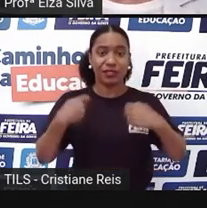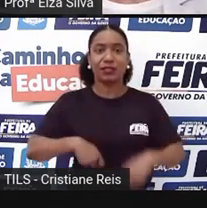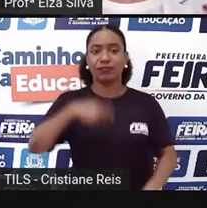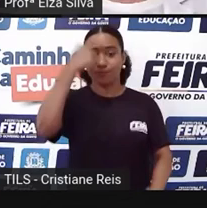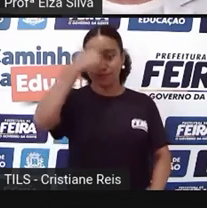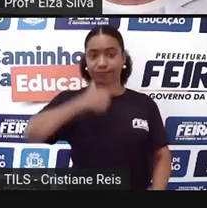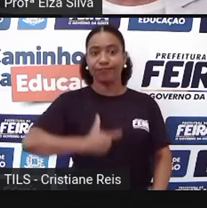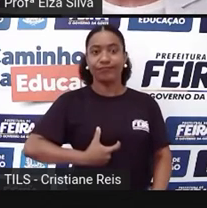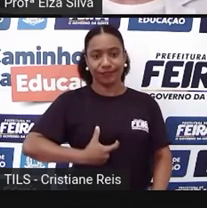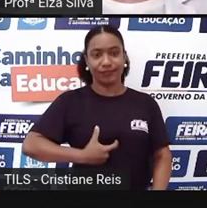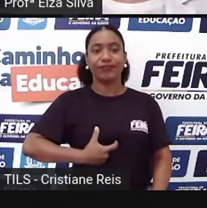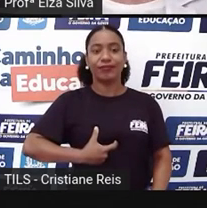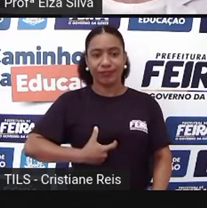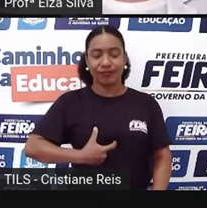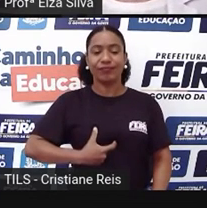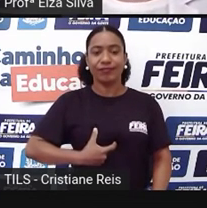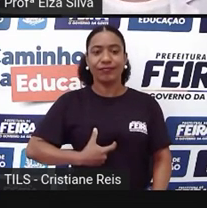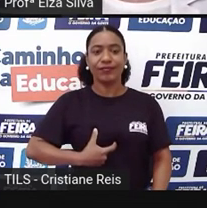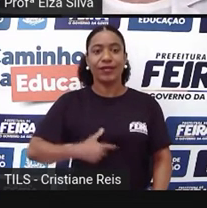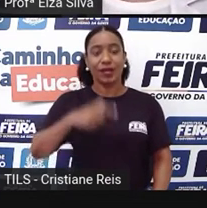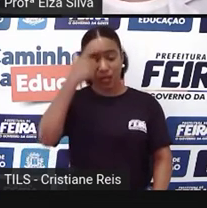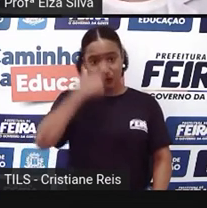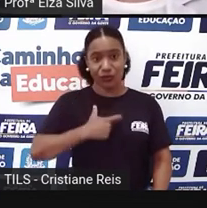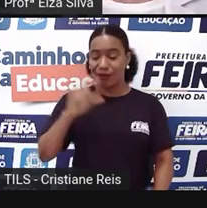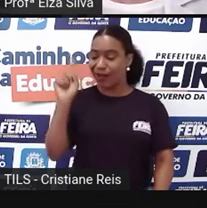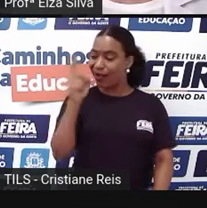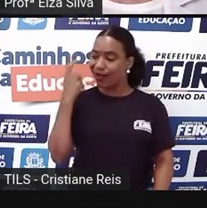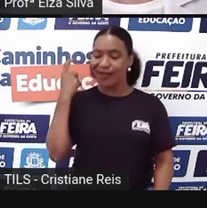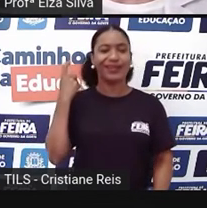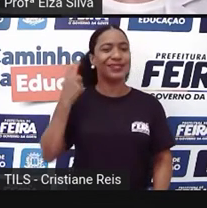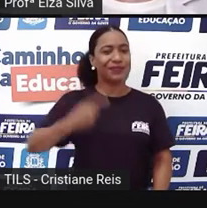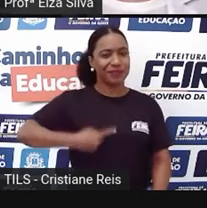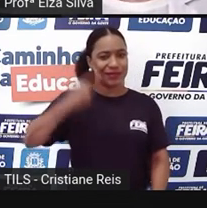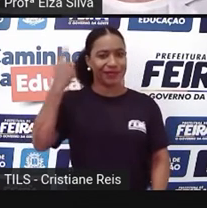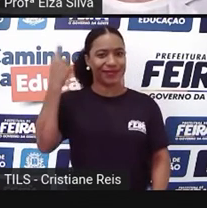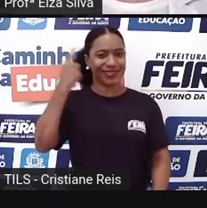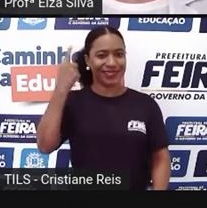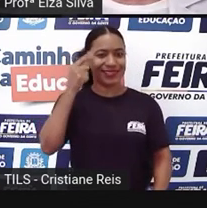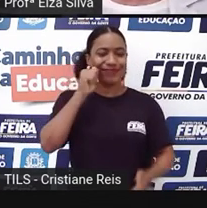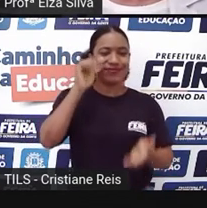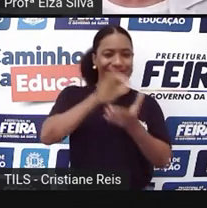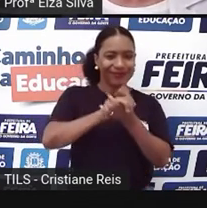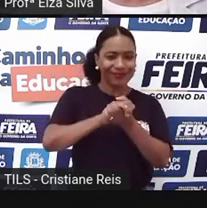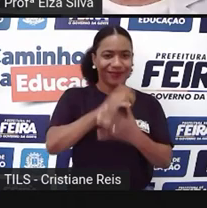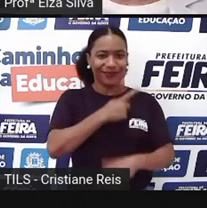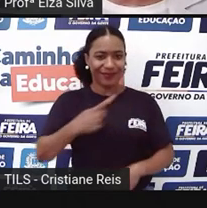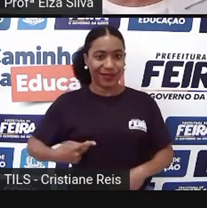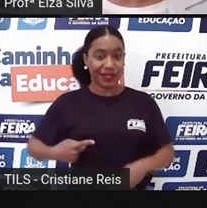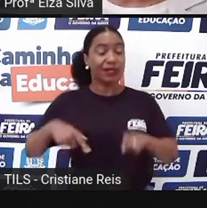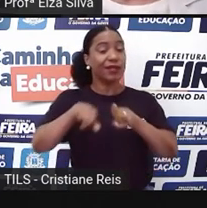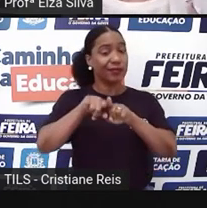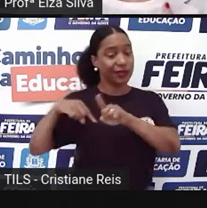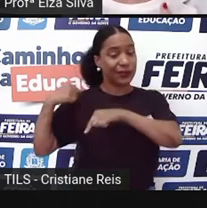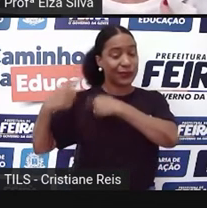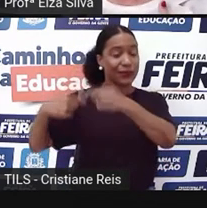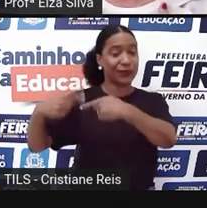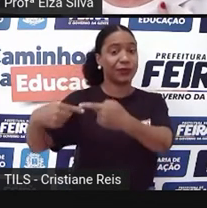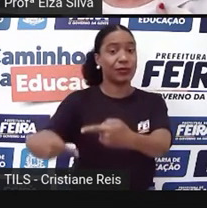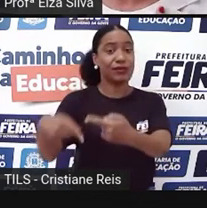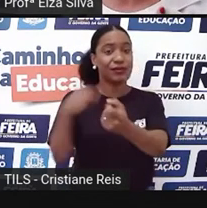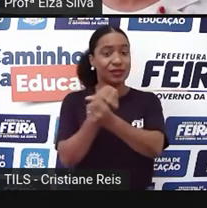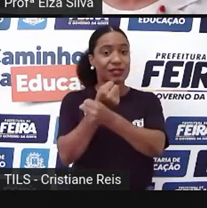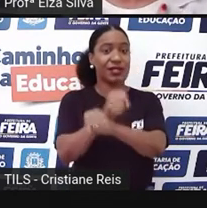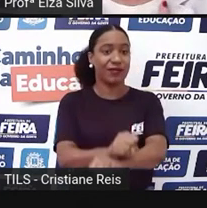sou, ela diz, a ex-primeira-dama dos Estados Unidos e também sou descendente de escravos. Eu